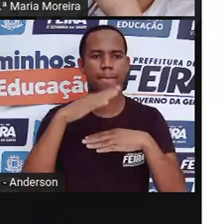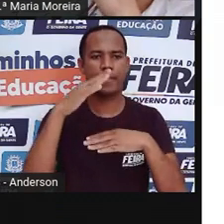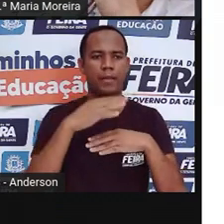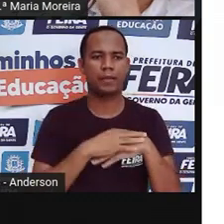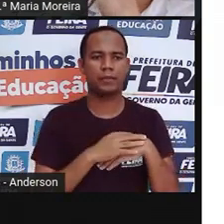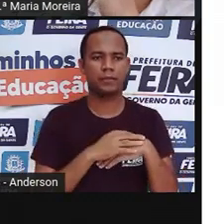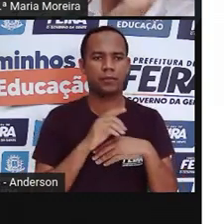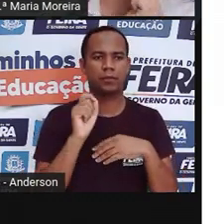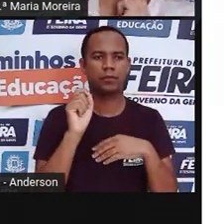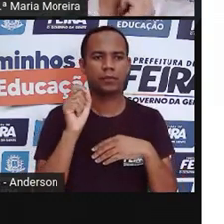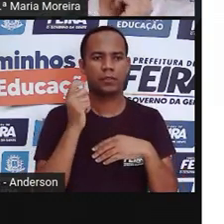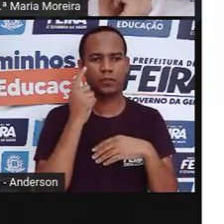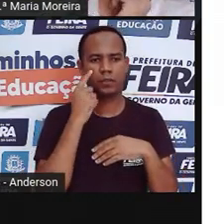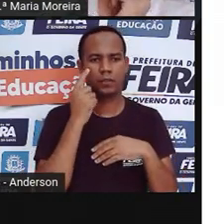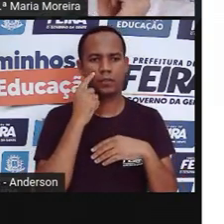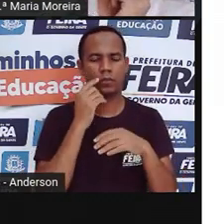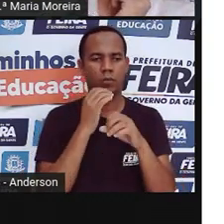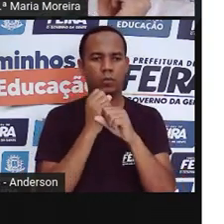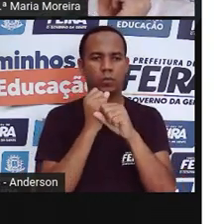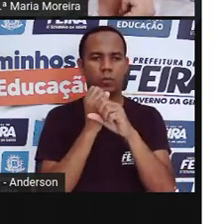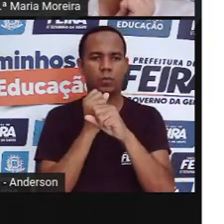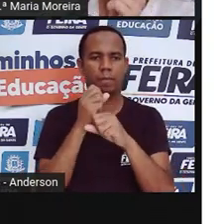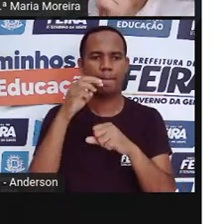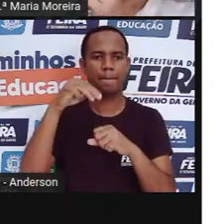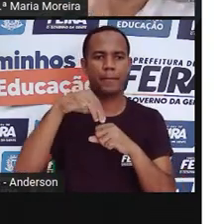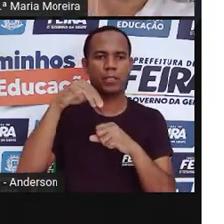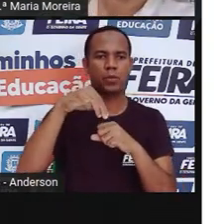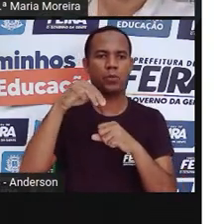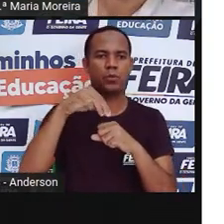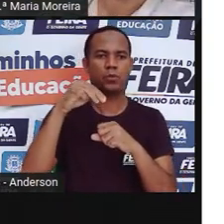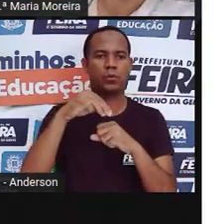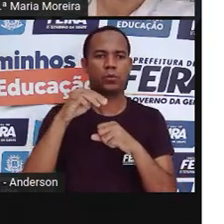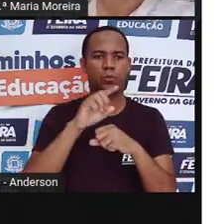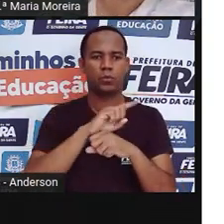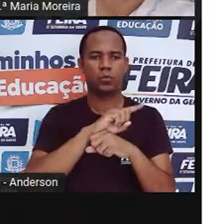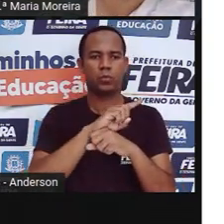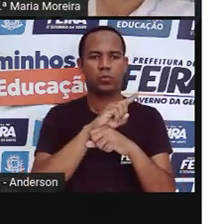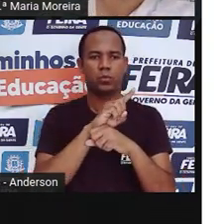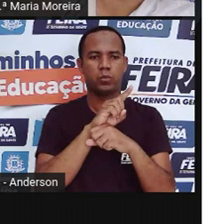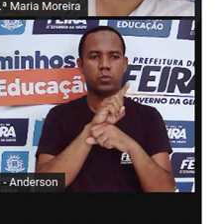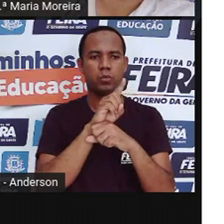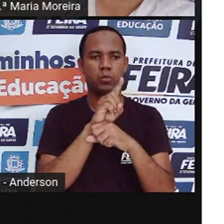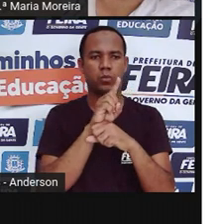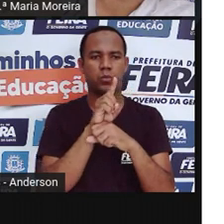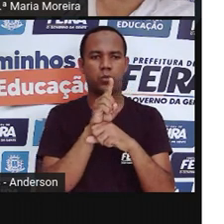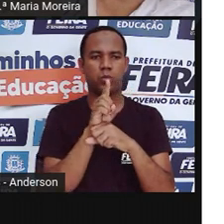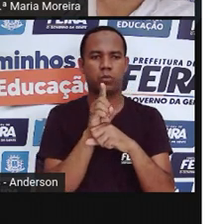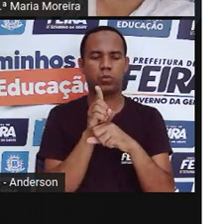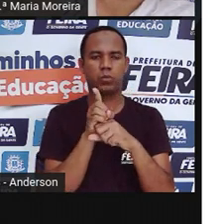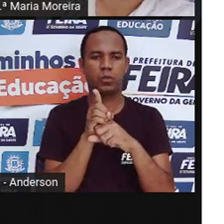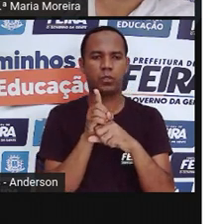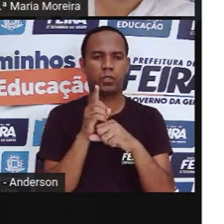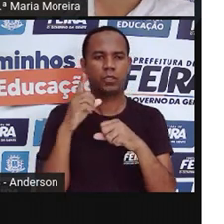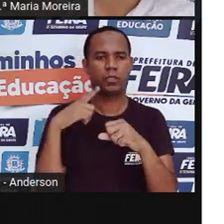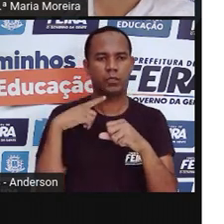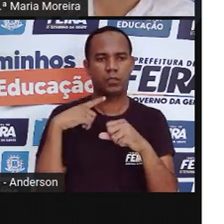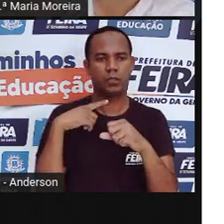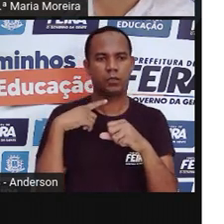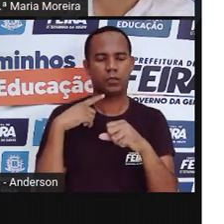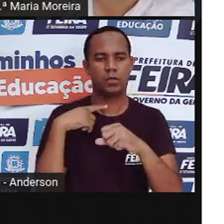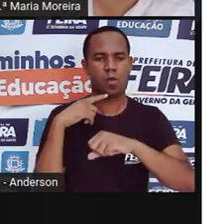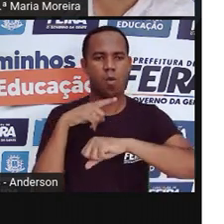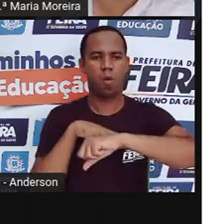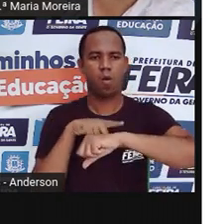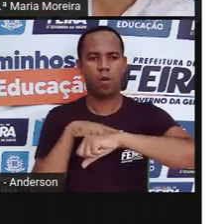esse aqui, ele vai contar os minutos. E o ponteiro, esse aqui, o ponteiro menor, ele vai contar as